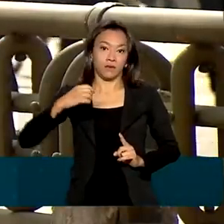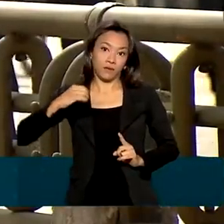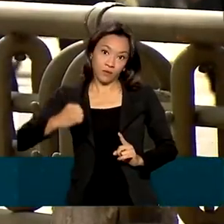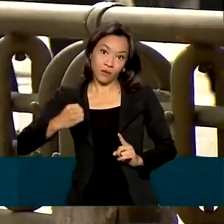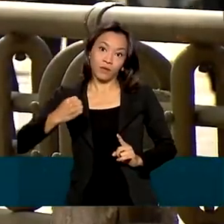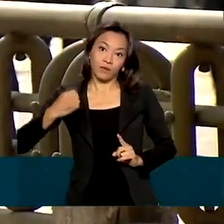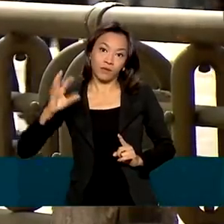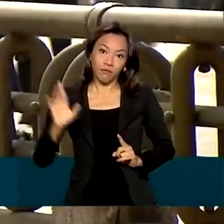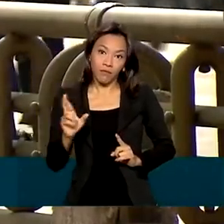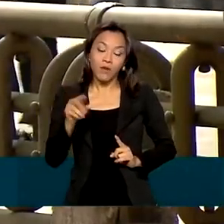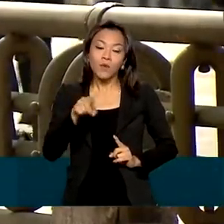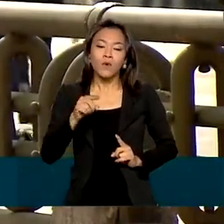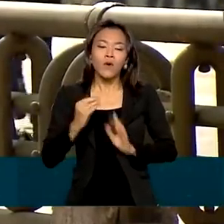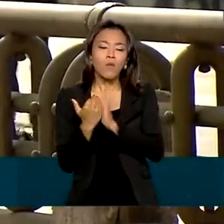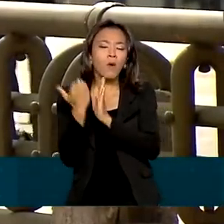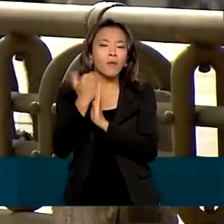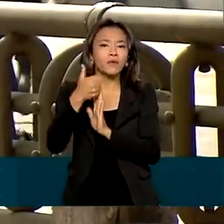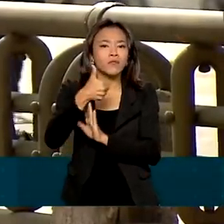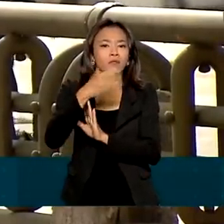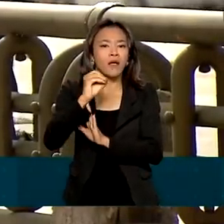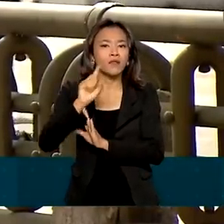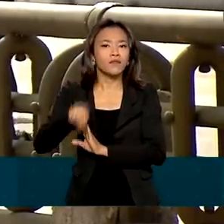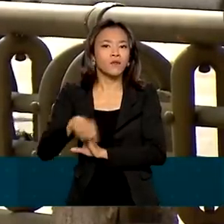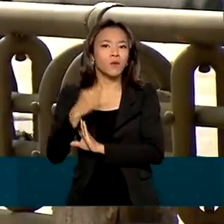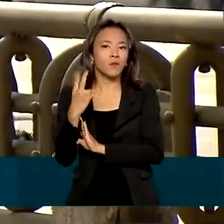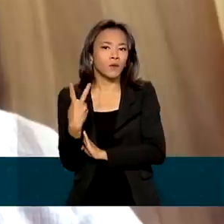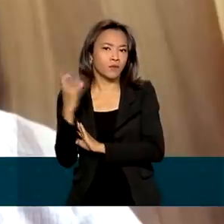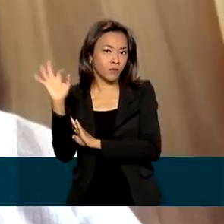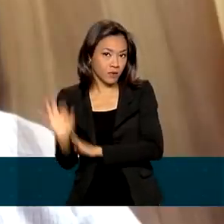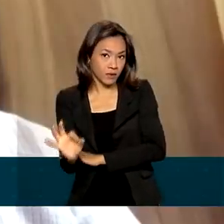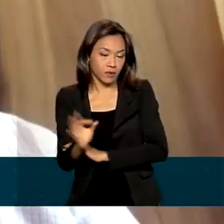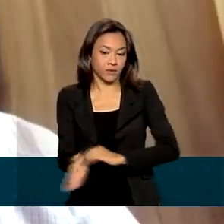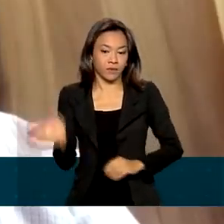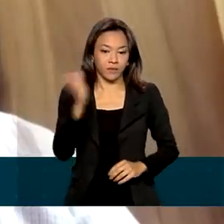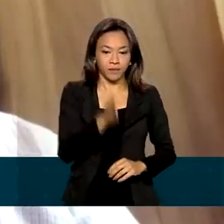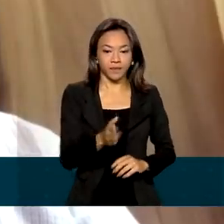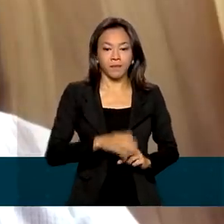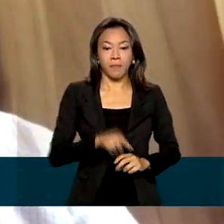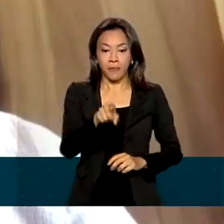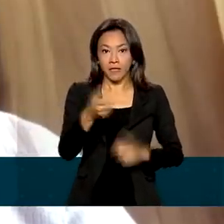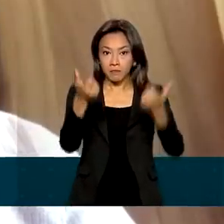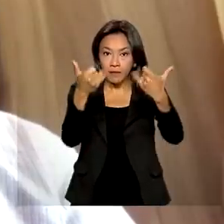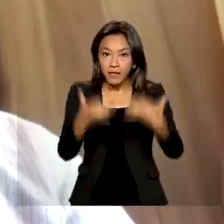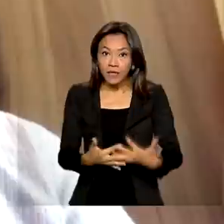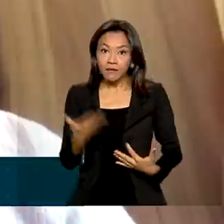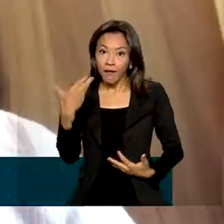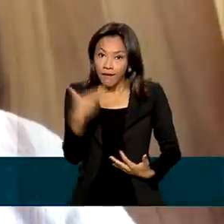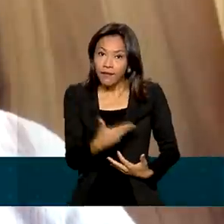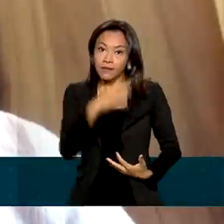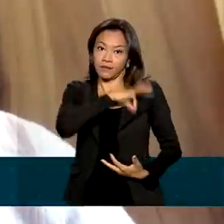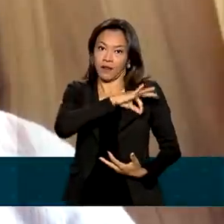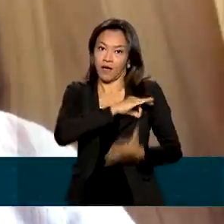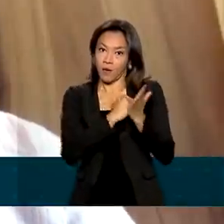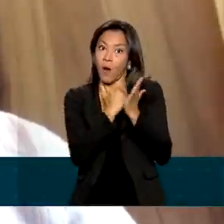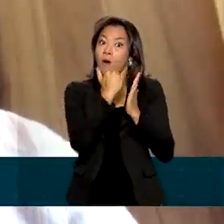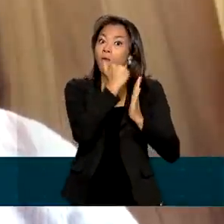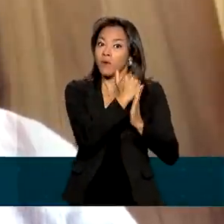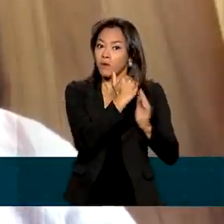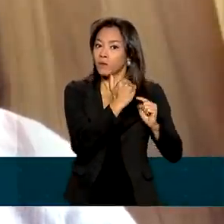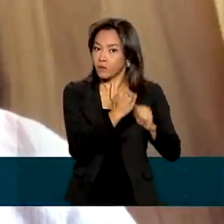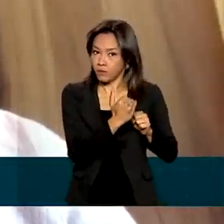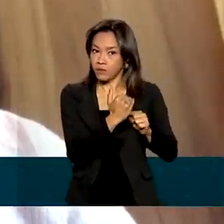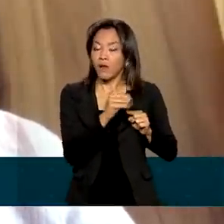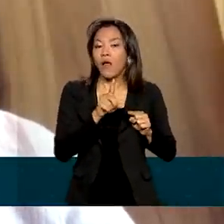reajuste de 10,02%. Esse salário mínimo serve de base